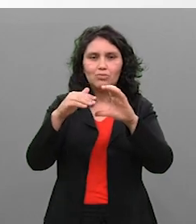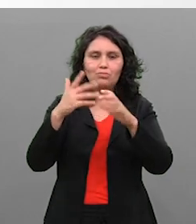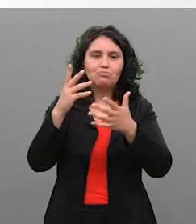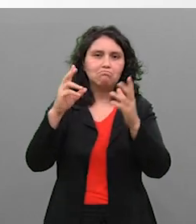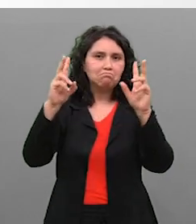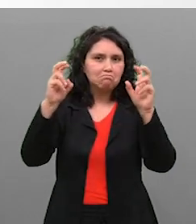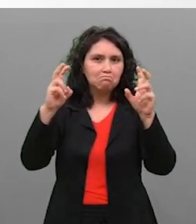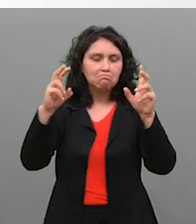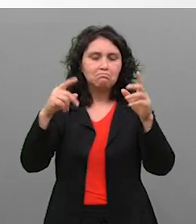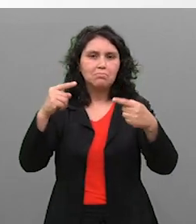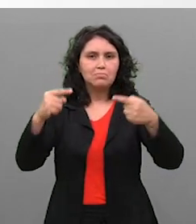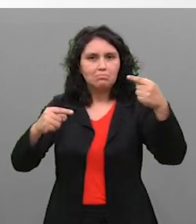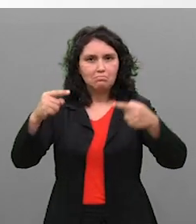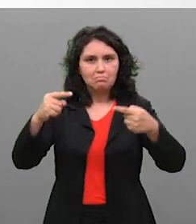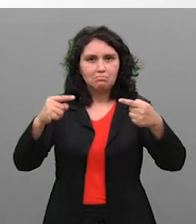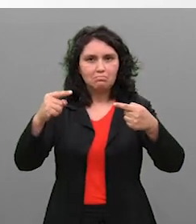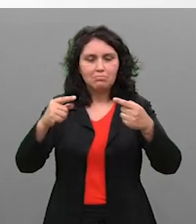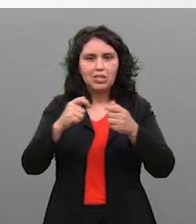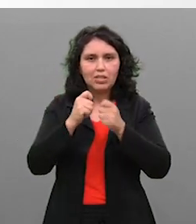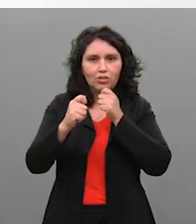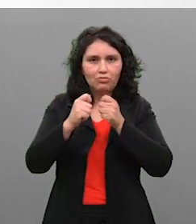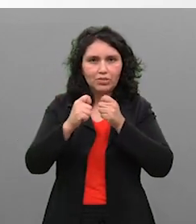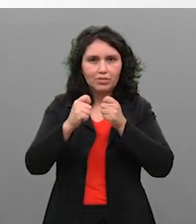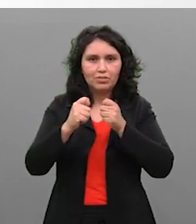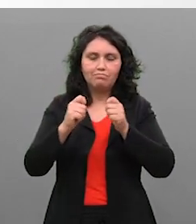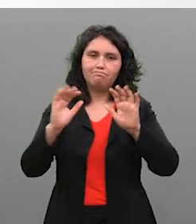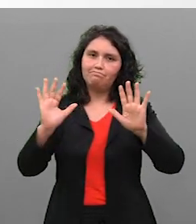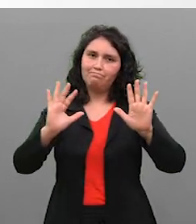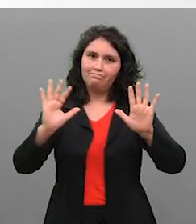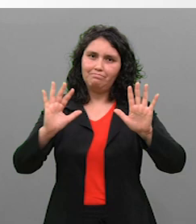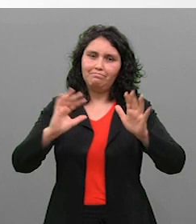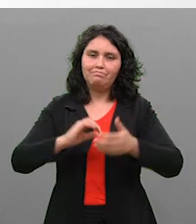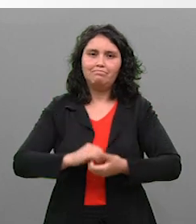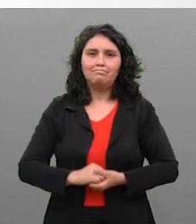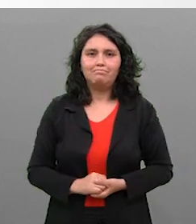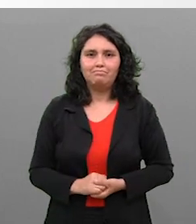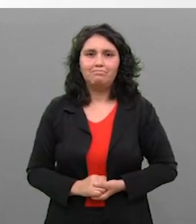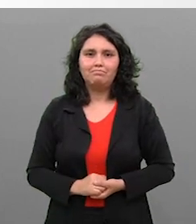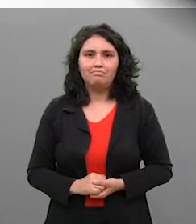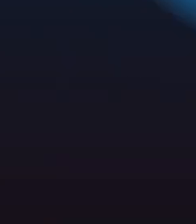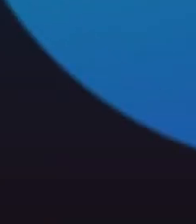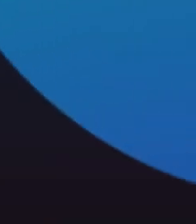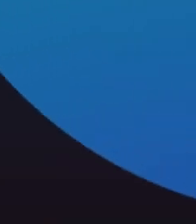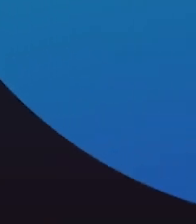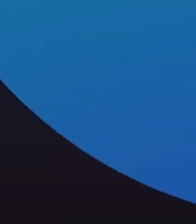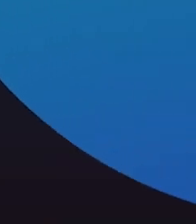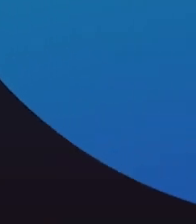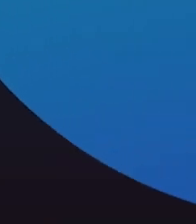para o nosso e-mail. Câmara arrobaerechim.rs.leg.br Até mais!